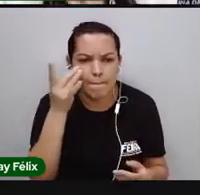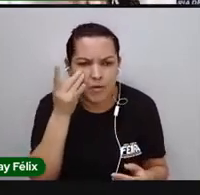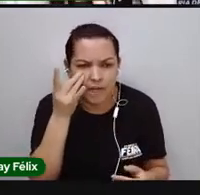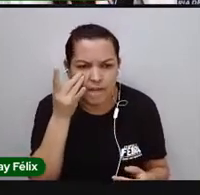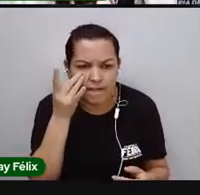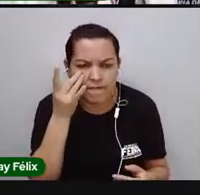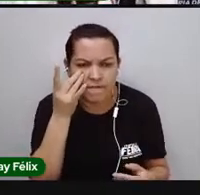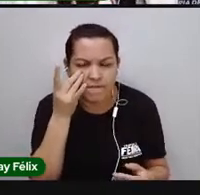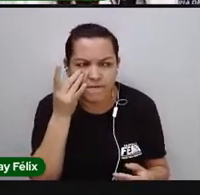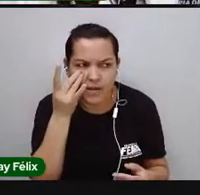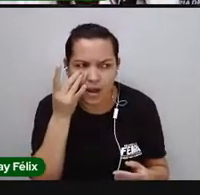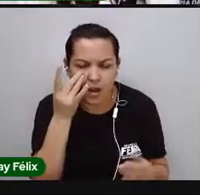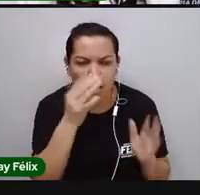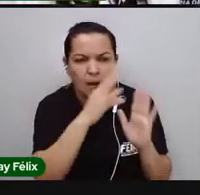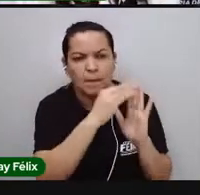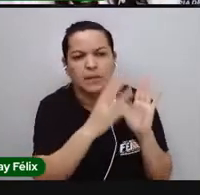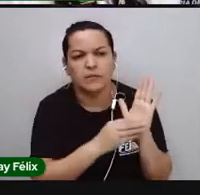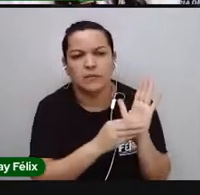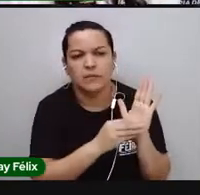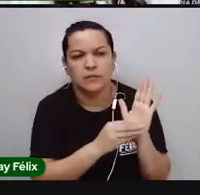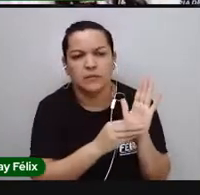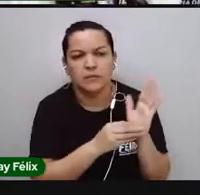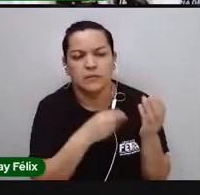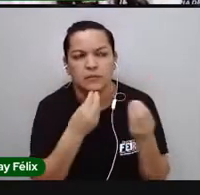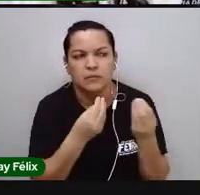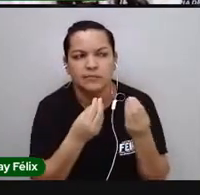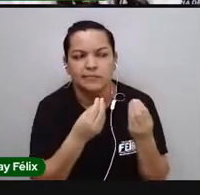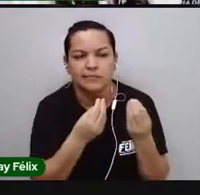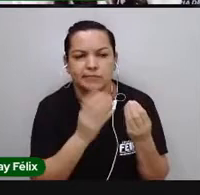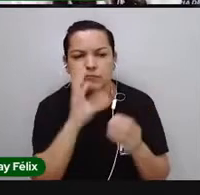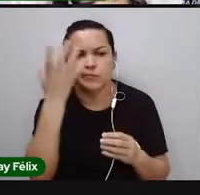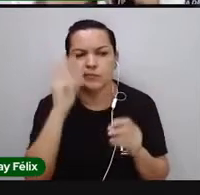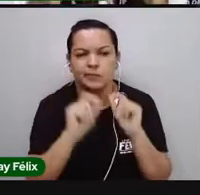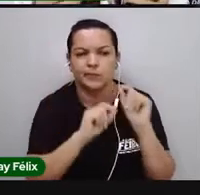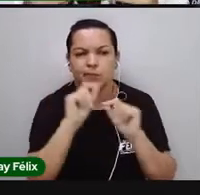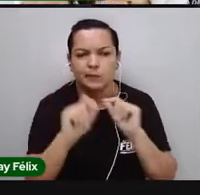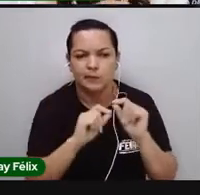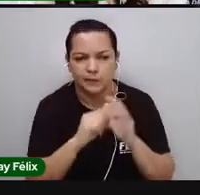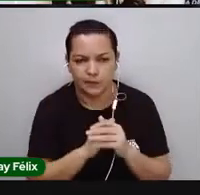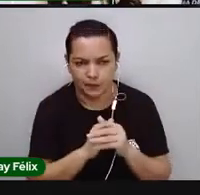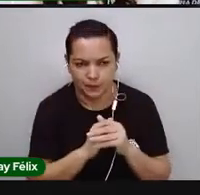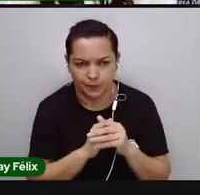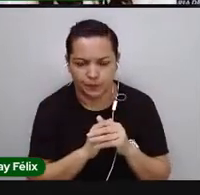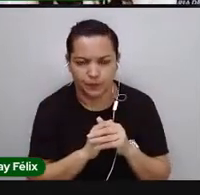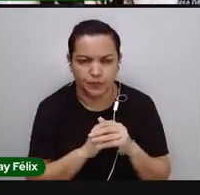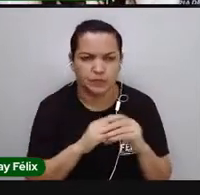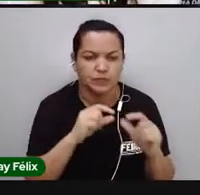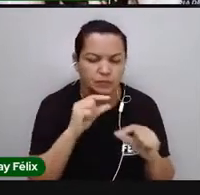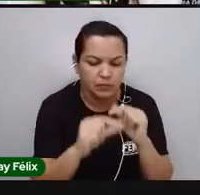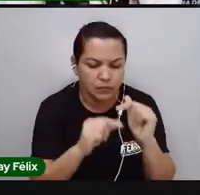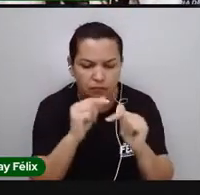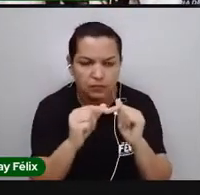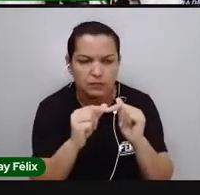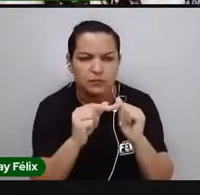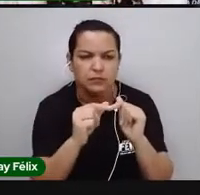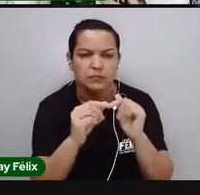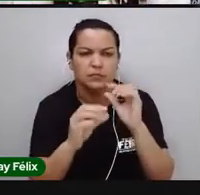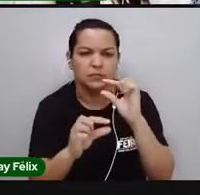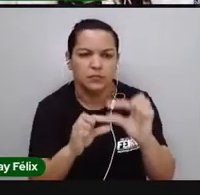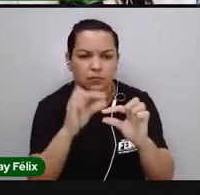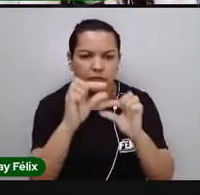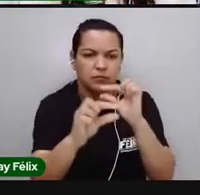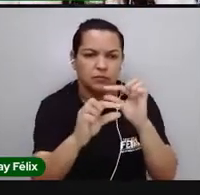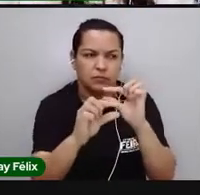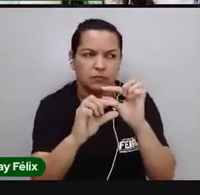metodologia. O que que acontece? Esse passo a passo que eu fiz e que